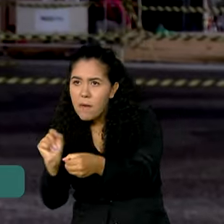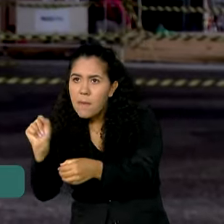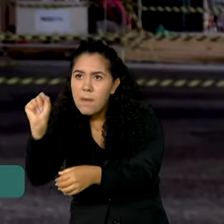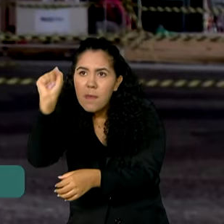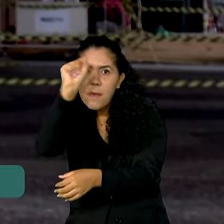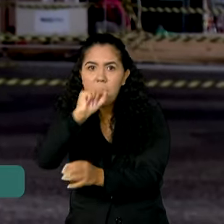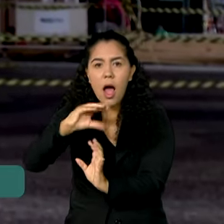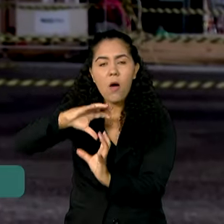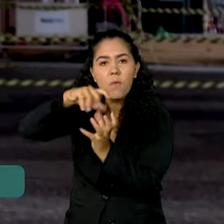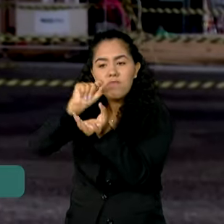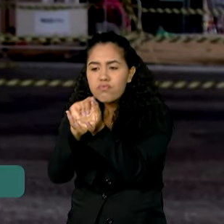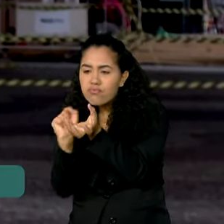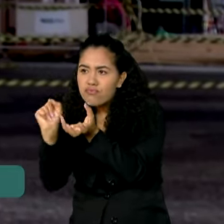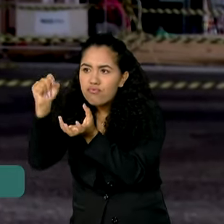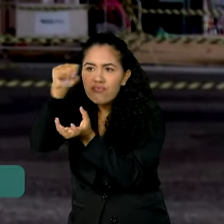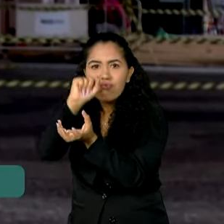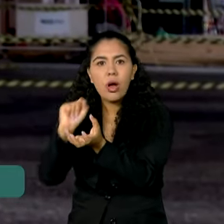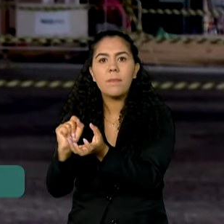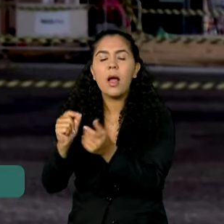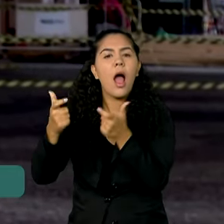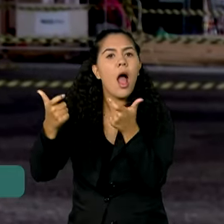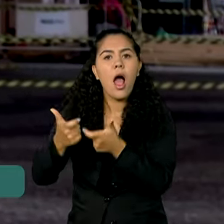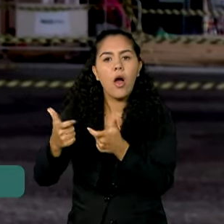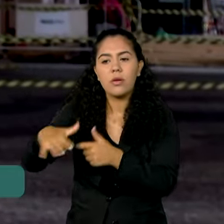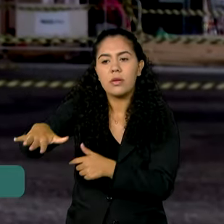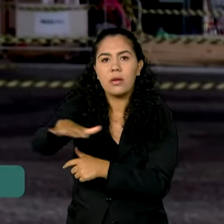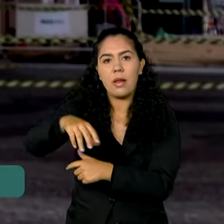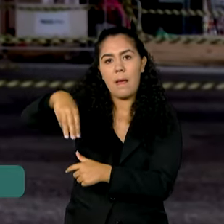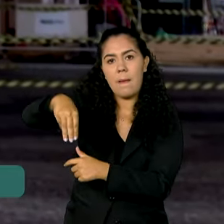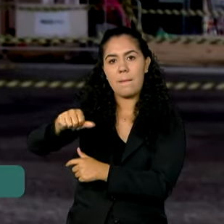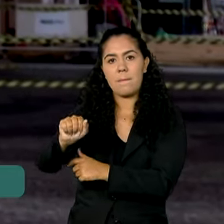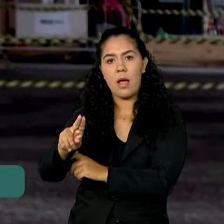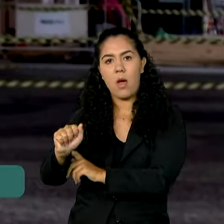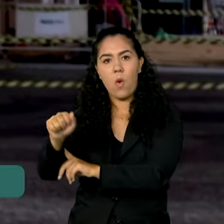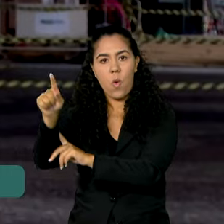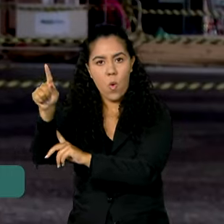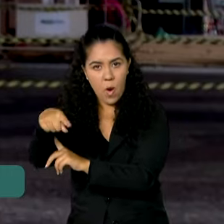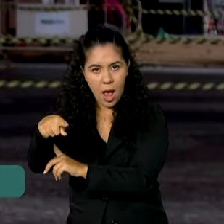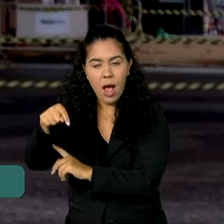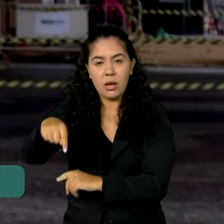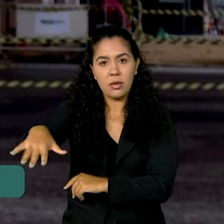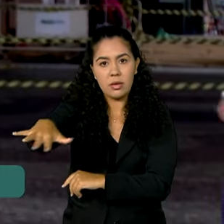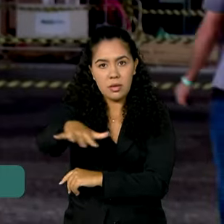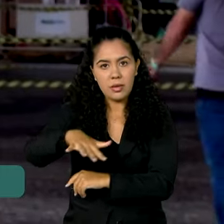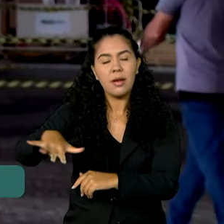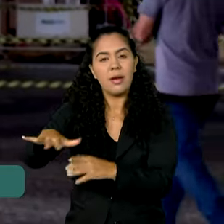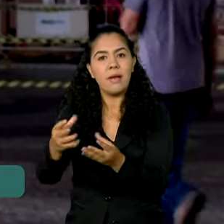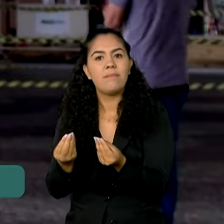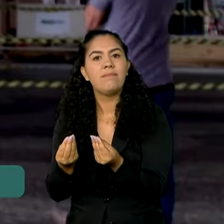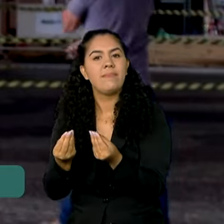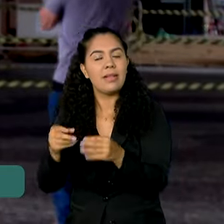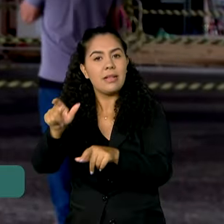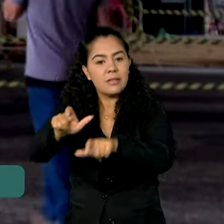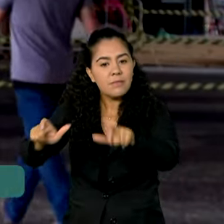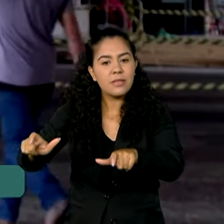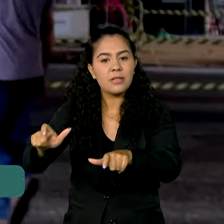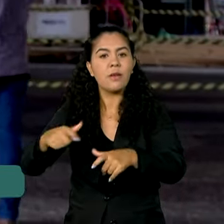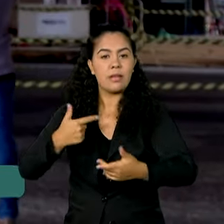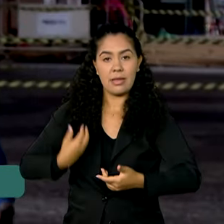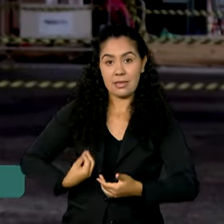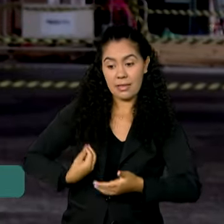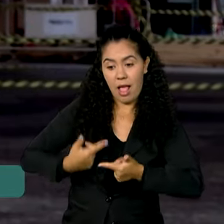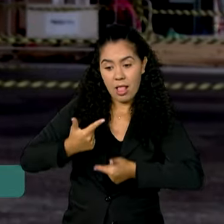Esses dois eventos vão acontecer no Complexo Mauá, na zona portuária da cidade, para alegrar os cariocas. E as pessoas que também estão